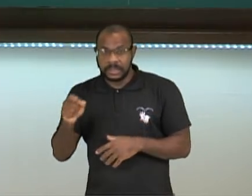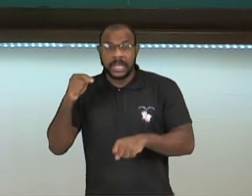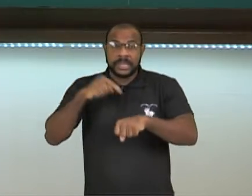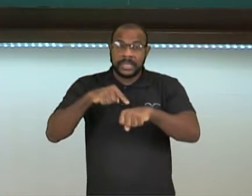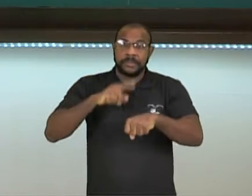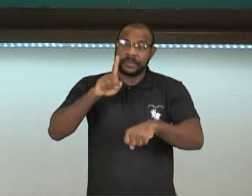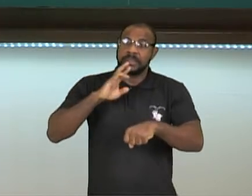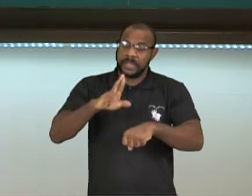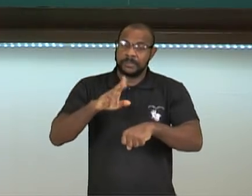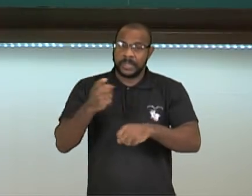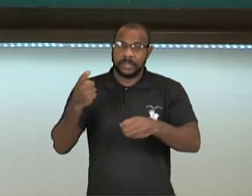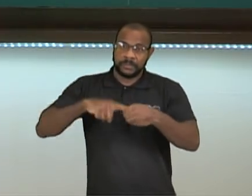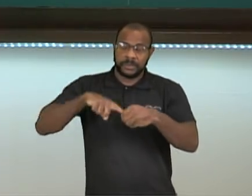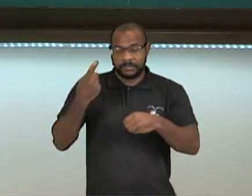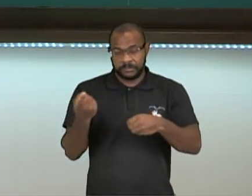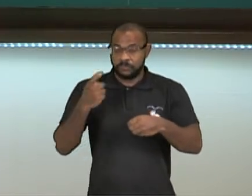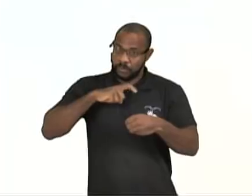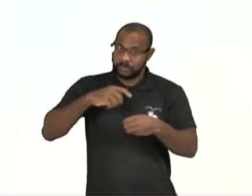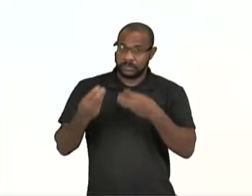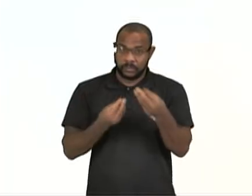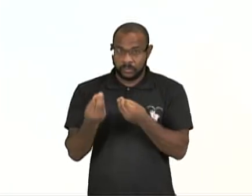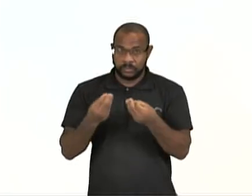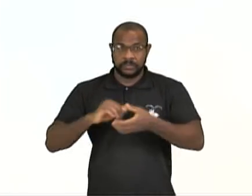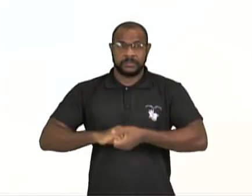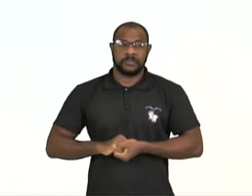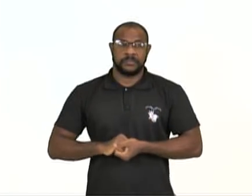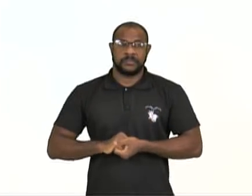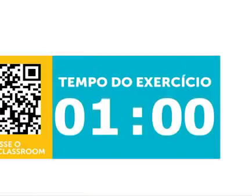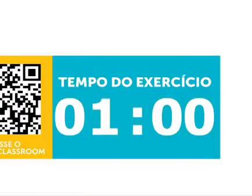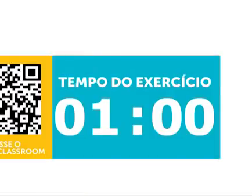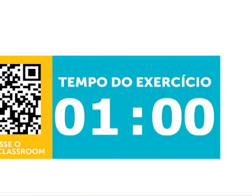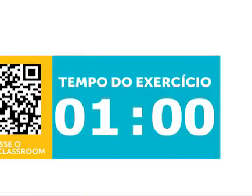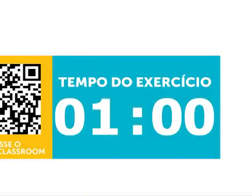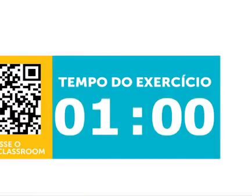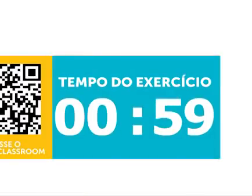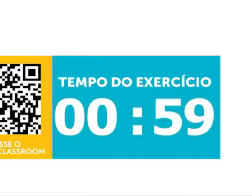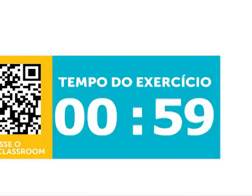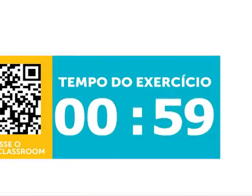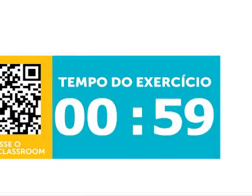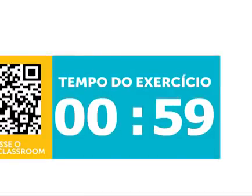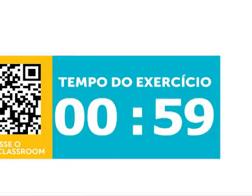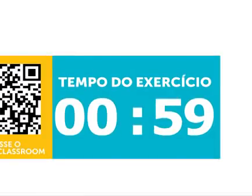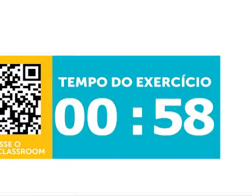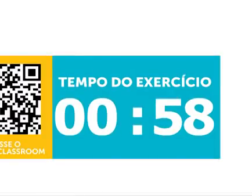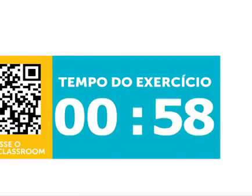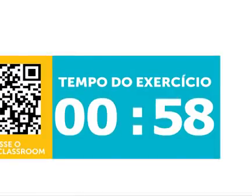para responder essa atividade, ok? Música Música